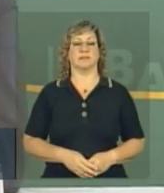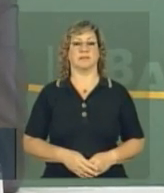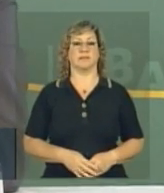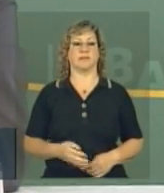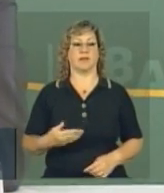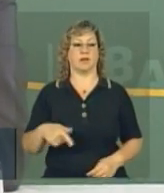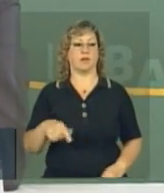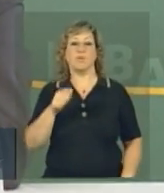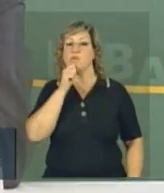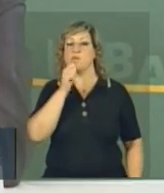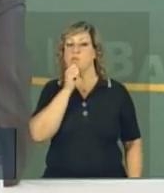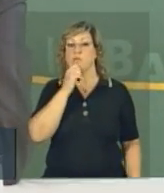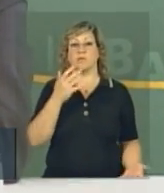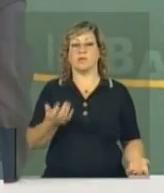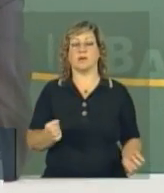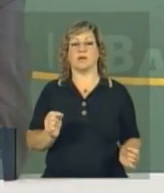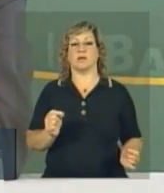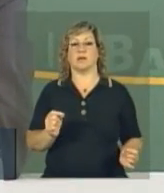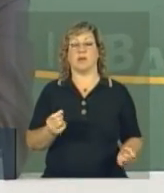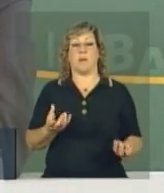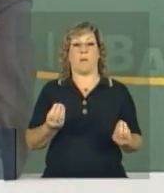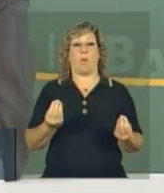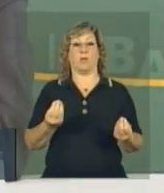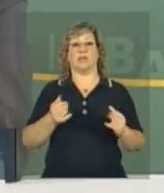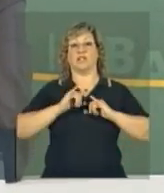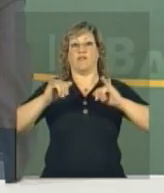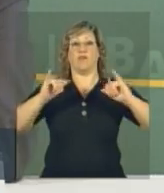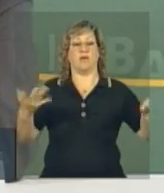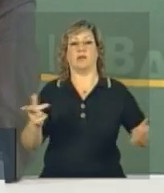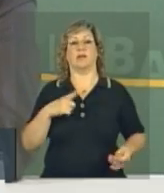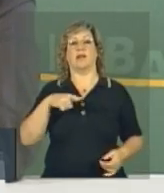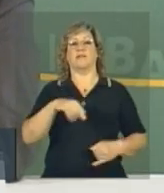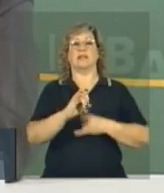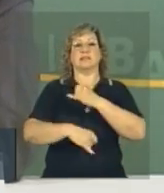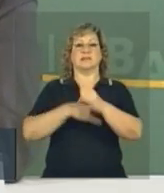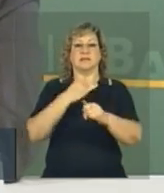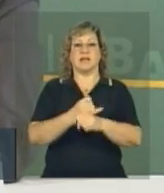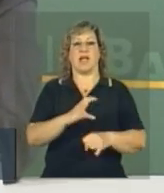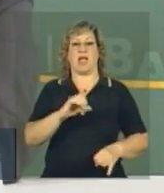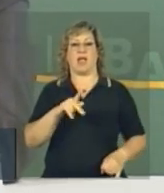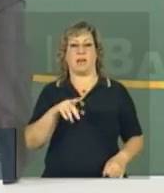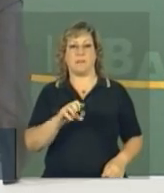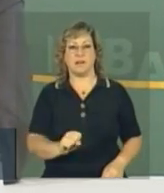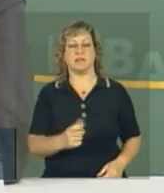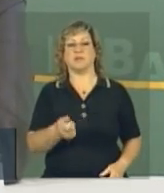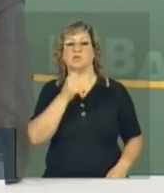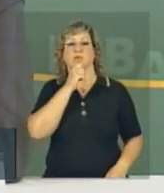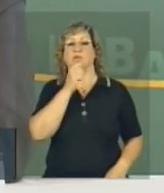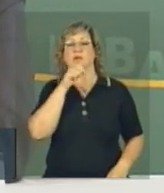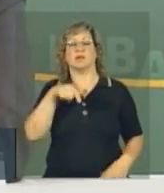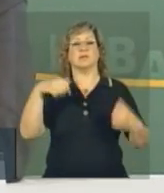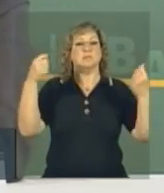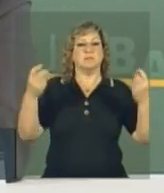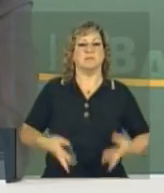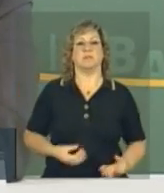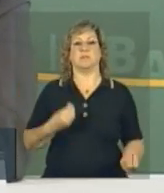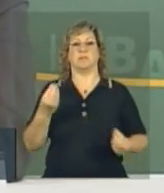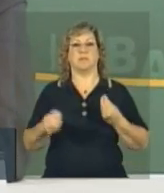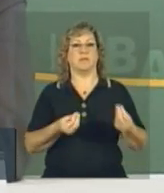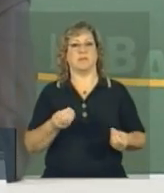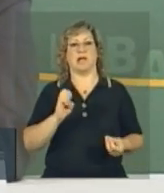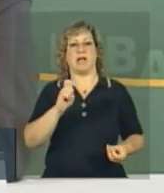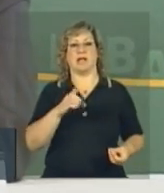Não houve praticamente grande divulgação, foi no site da CAPES, não tivemos essa exposição externa